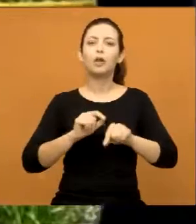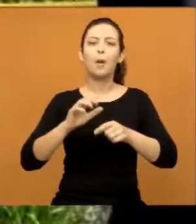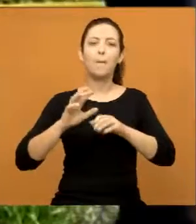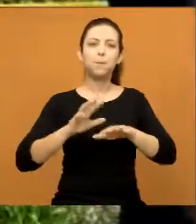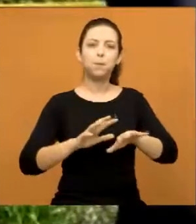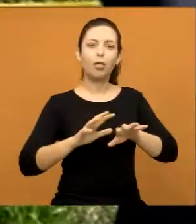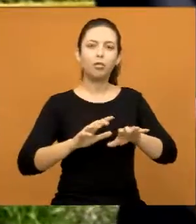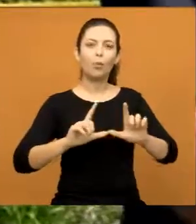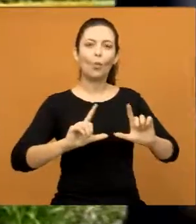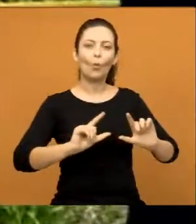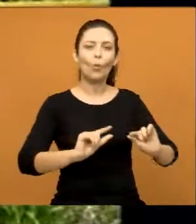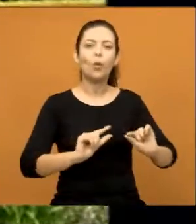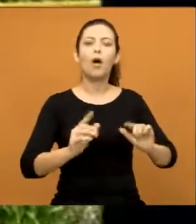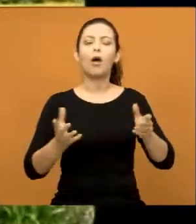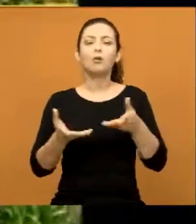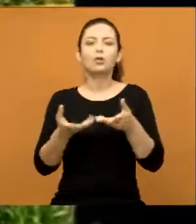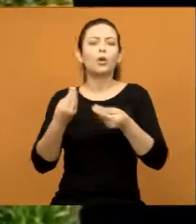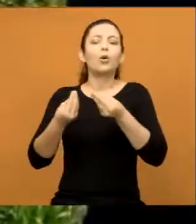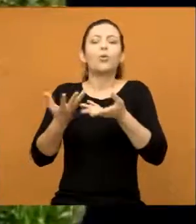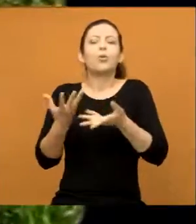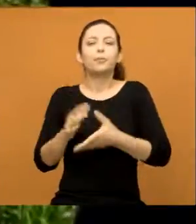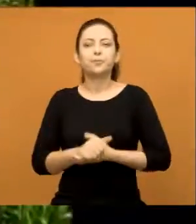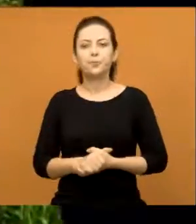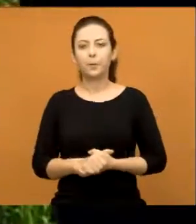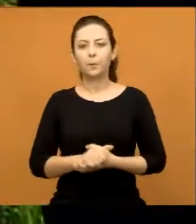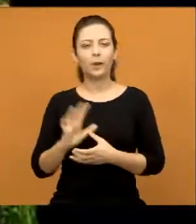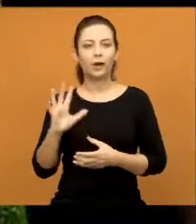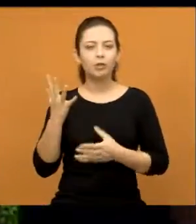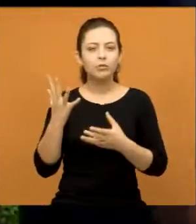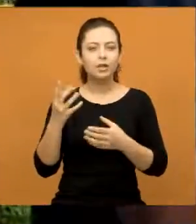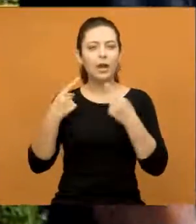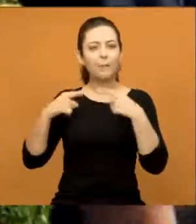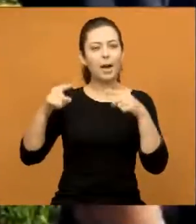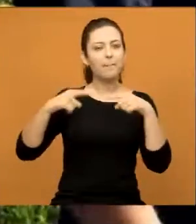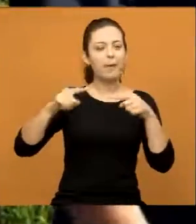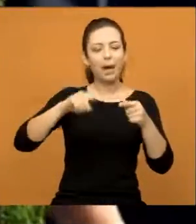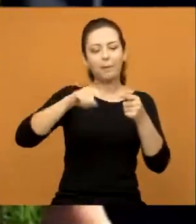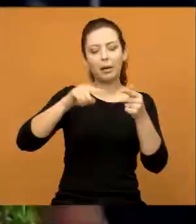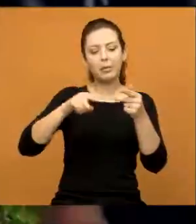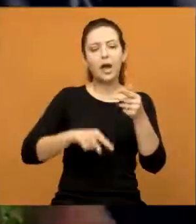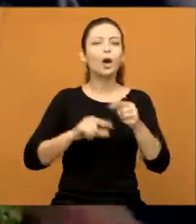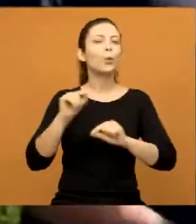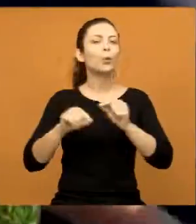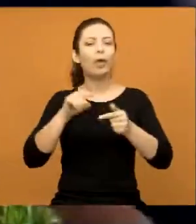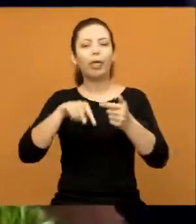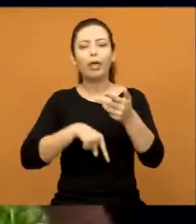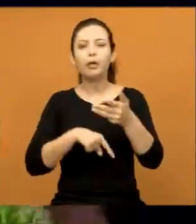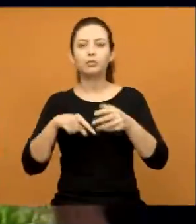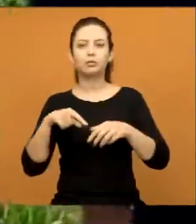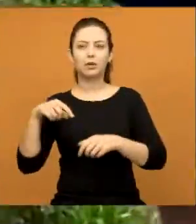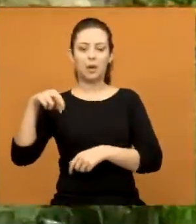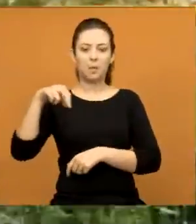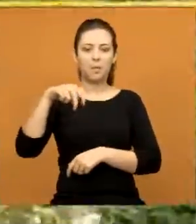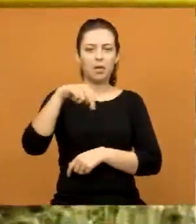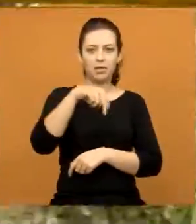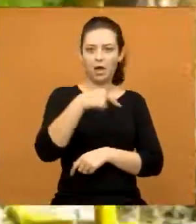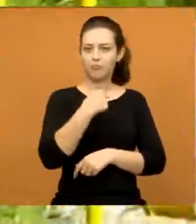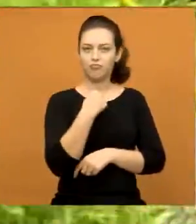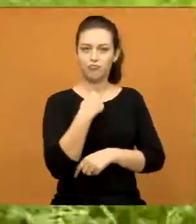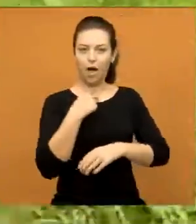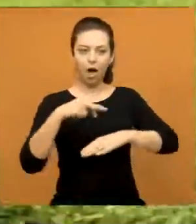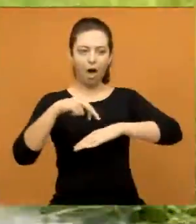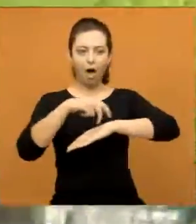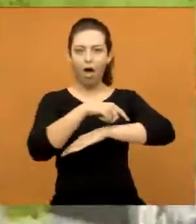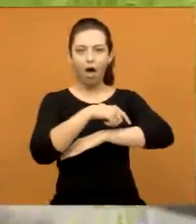para poder ficar limpo. É isso mesmo? E qual o... O que mais que acontece que o pessoal está reclamando aqui? Está reclamando que não dá mais passar no